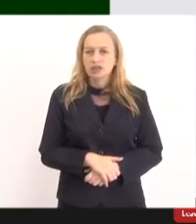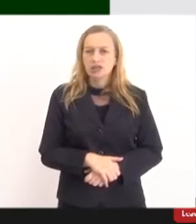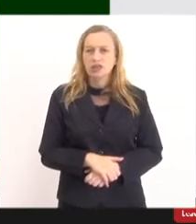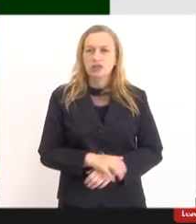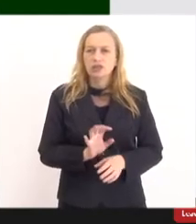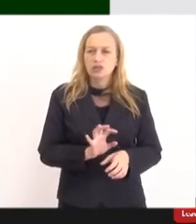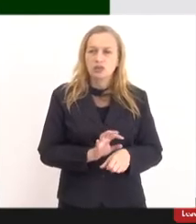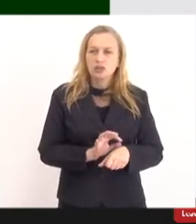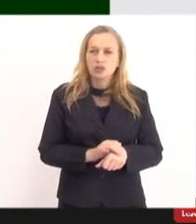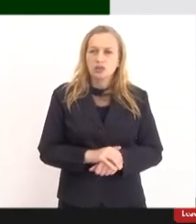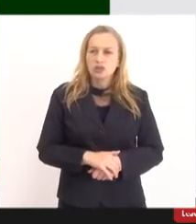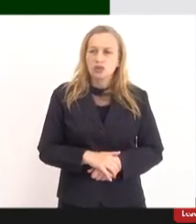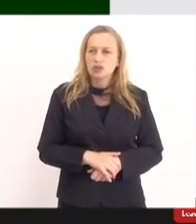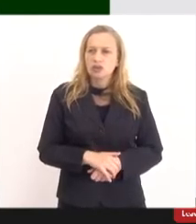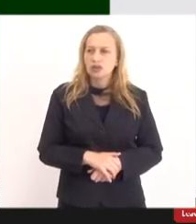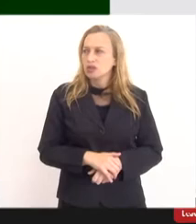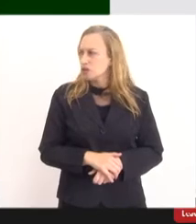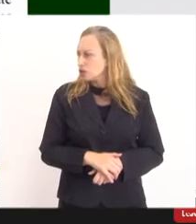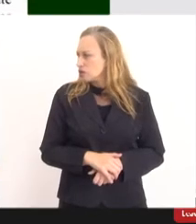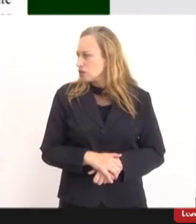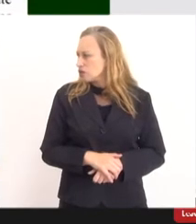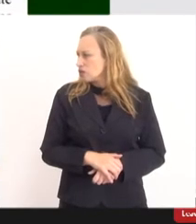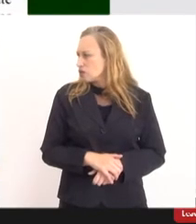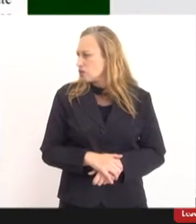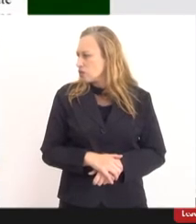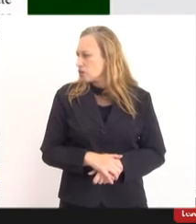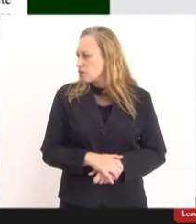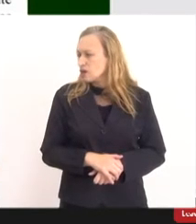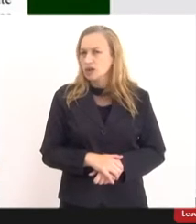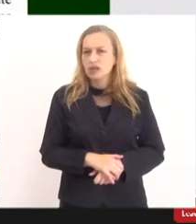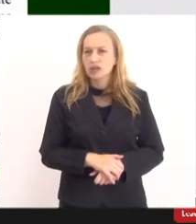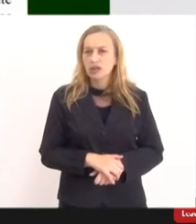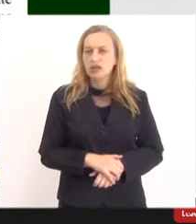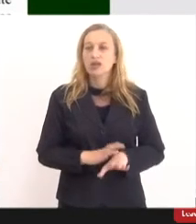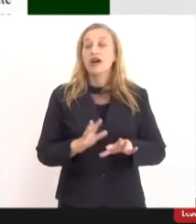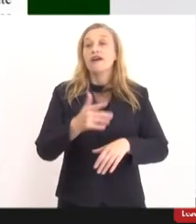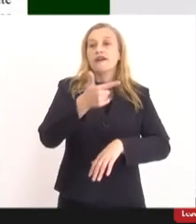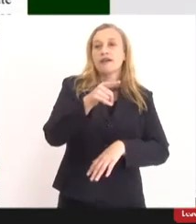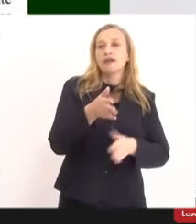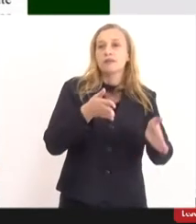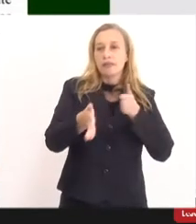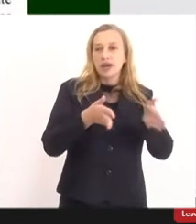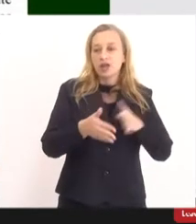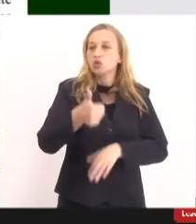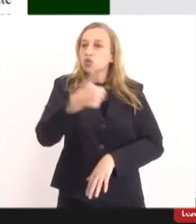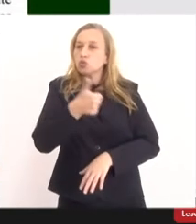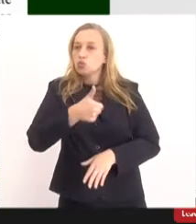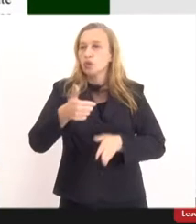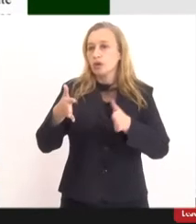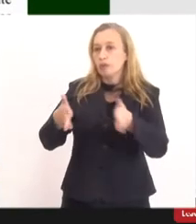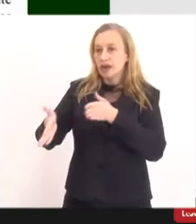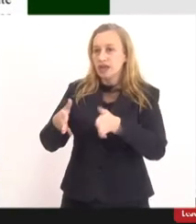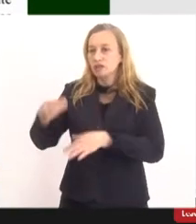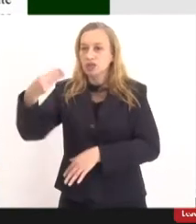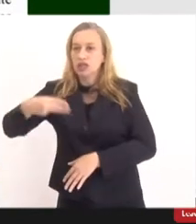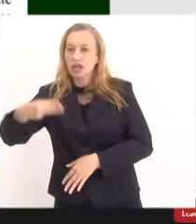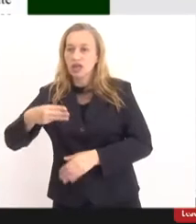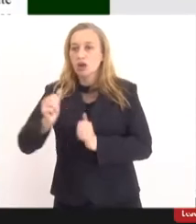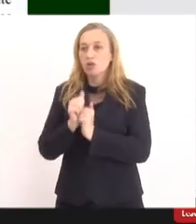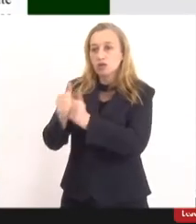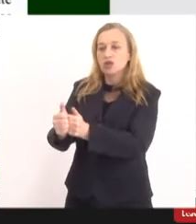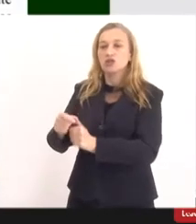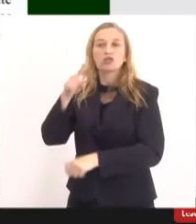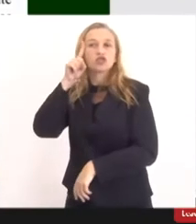a Pfizer. Aqui no próprio parecer diz, fase 2 e 3 estão sendo conduzidas nos Estados Unidos, Finlândia,